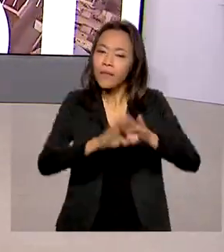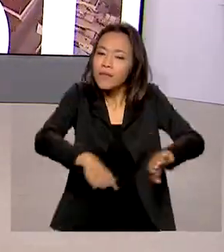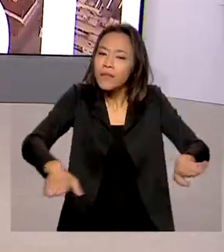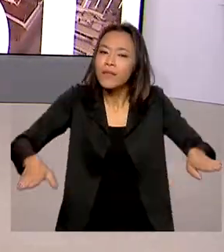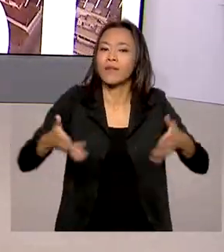infância. Obrigado. Obrigado.